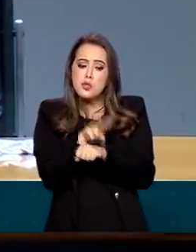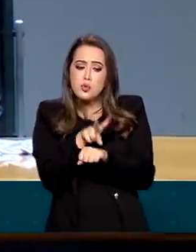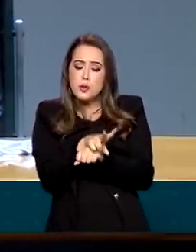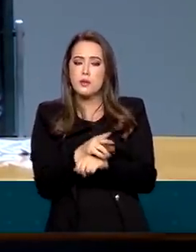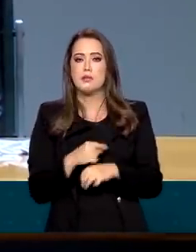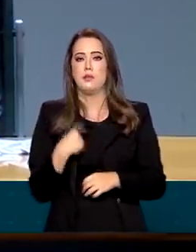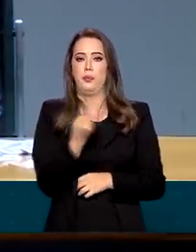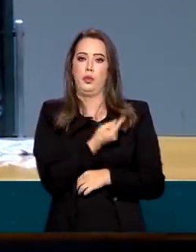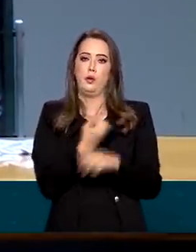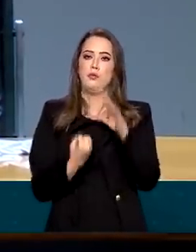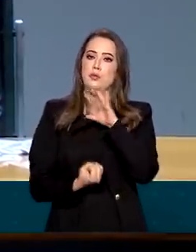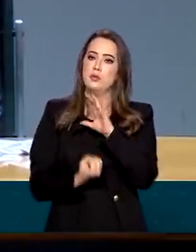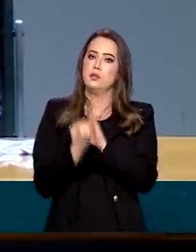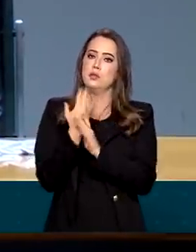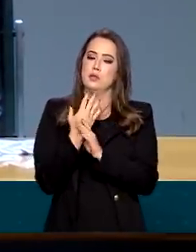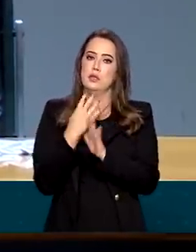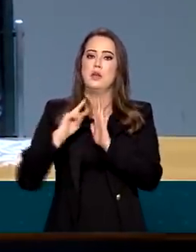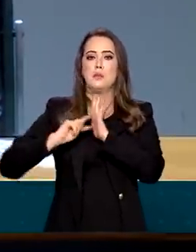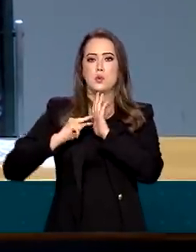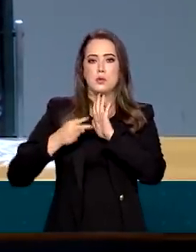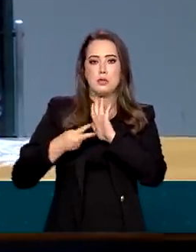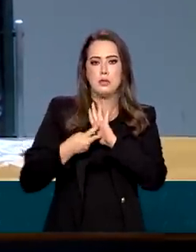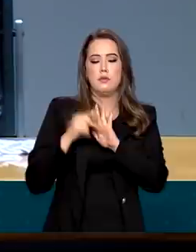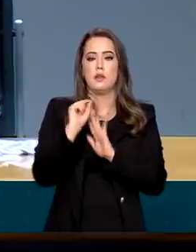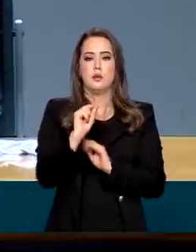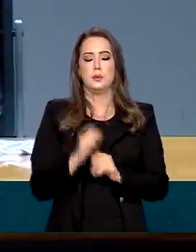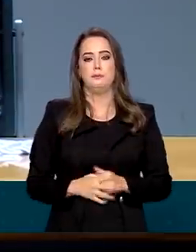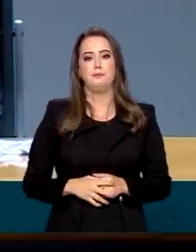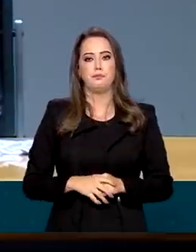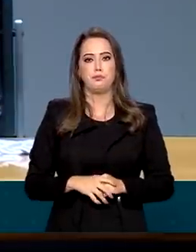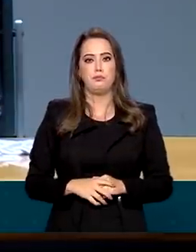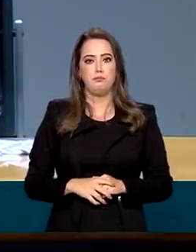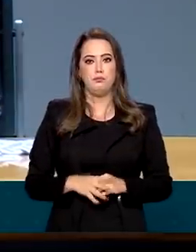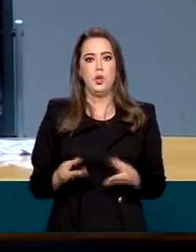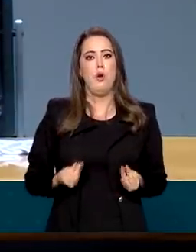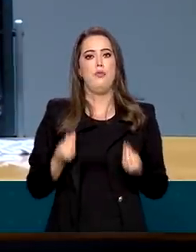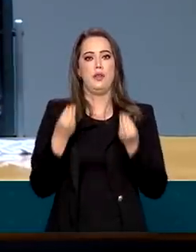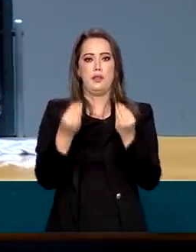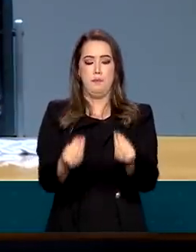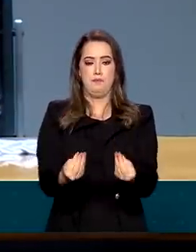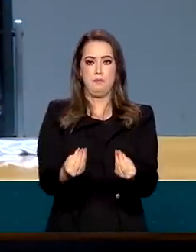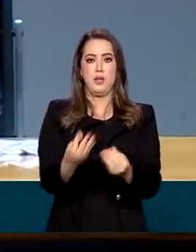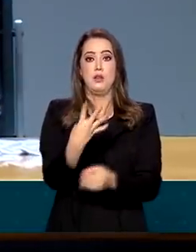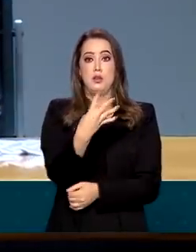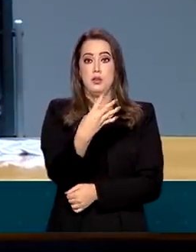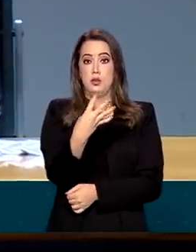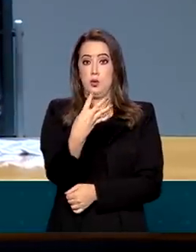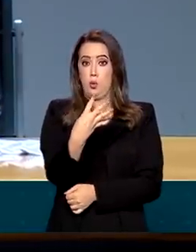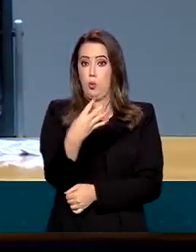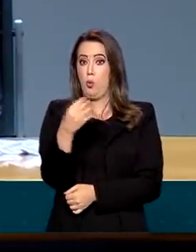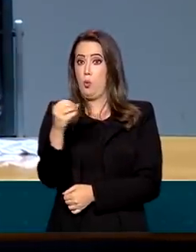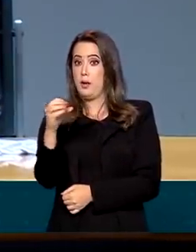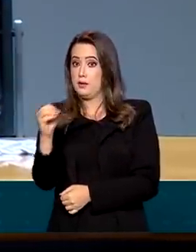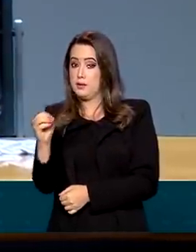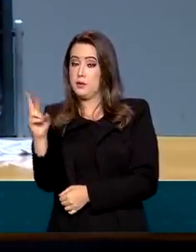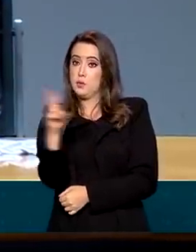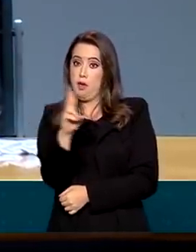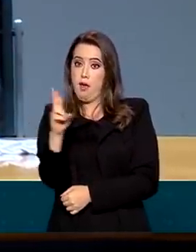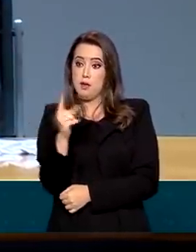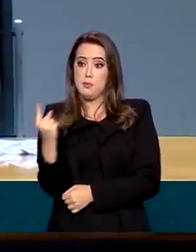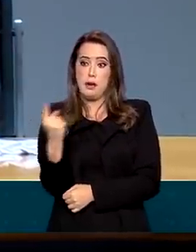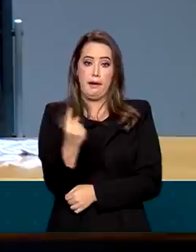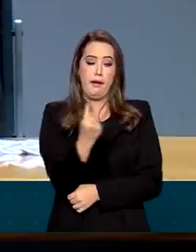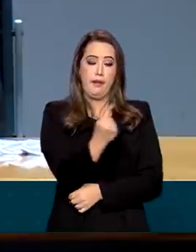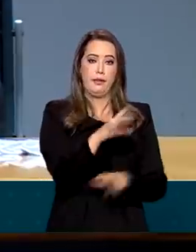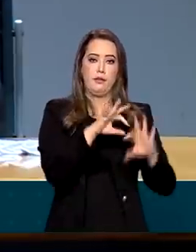conceito. O presidente disse o seguinte, vamos dar 400 reais pelo menos para cada família. Então, vamos